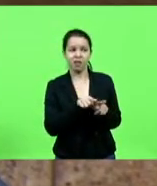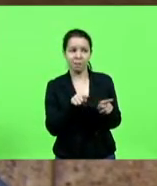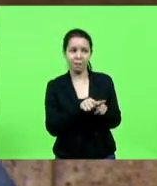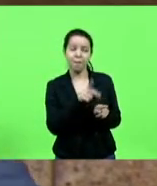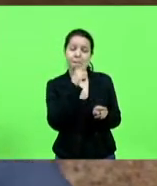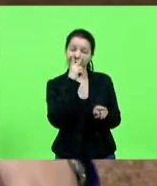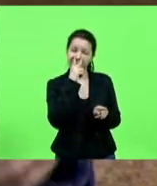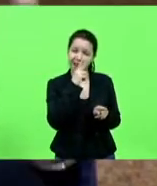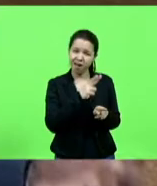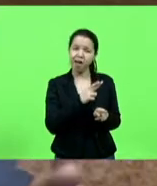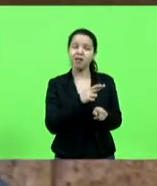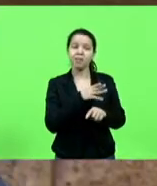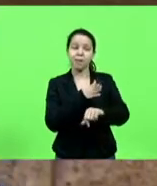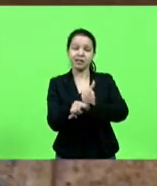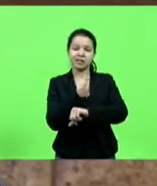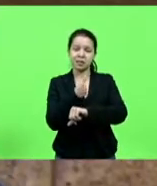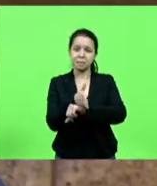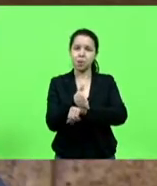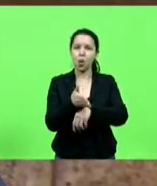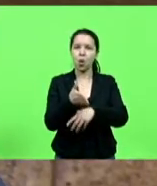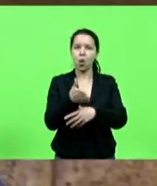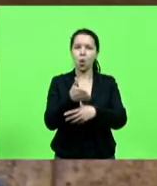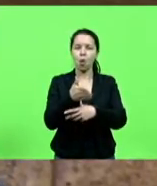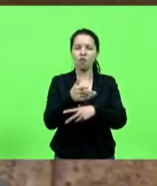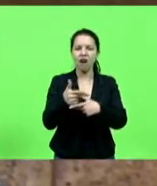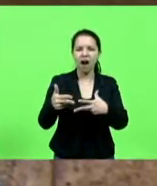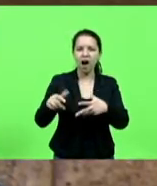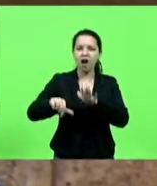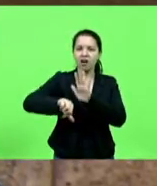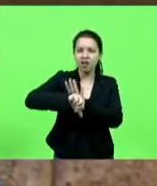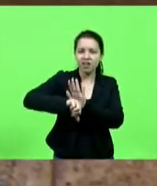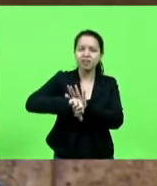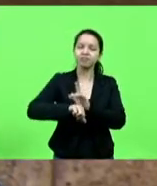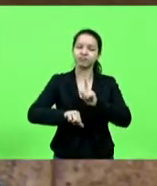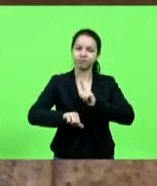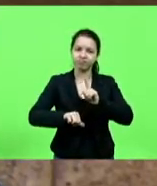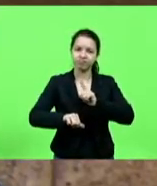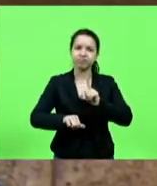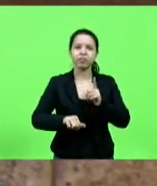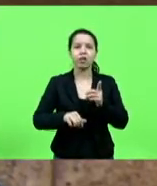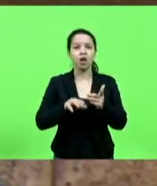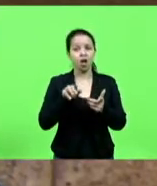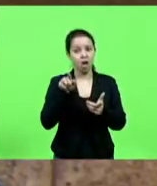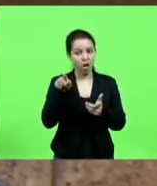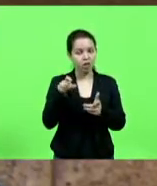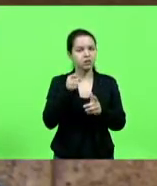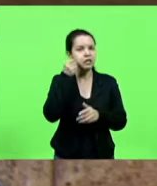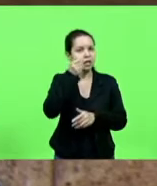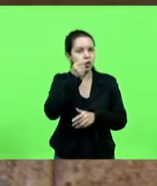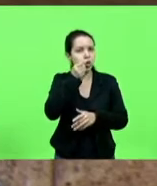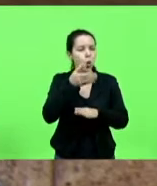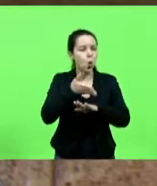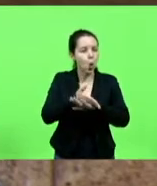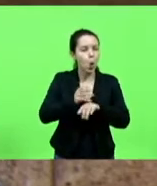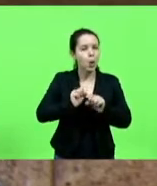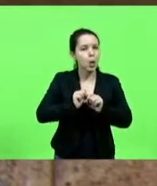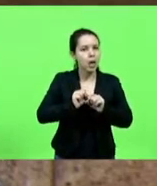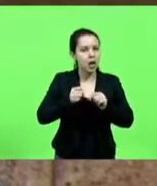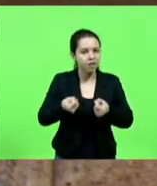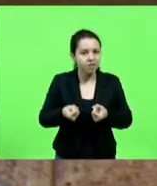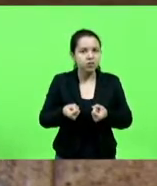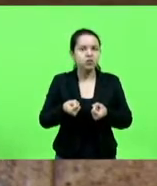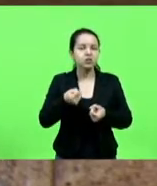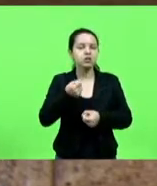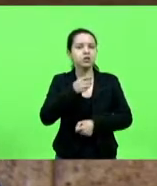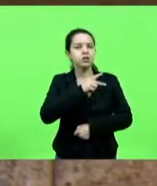situações criminosas. E o nosso senador ali defendendo o nosso presidente. Isso é importantíssimo para a gente saber que a gente